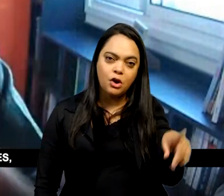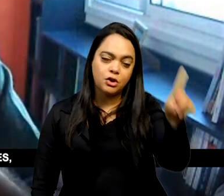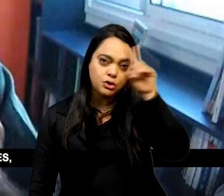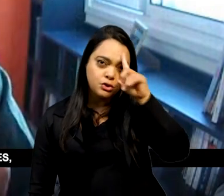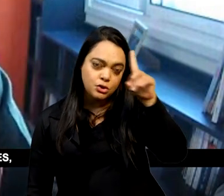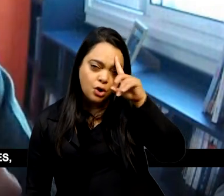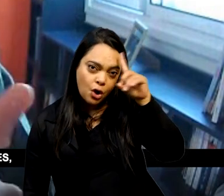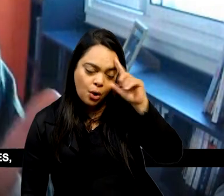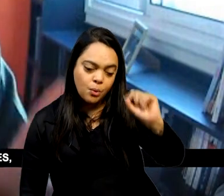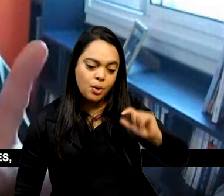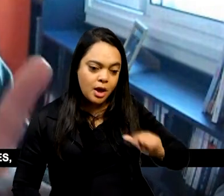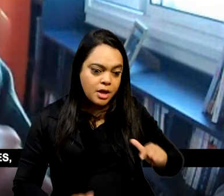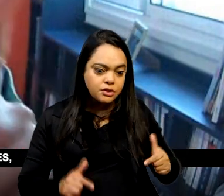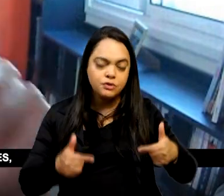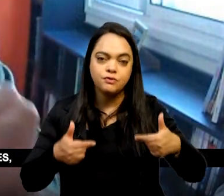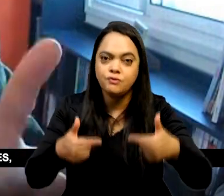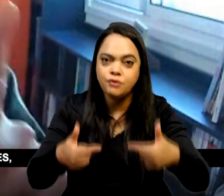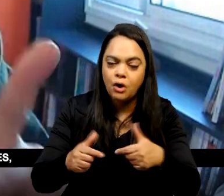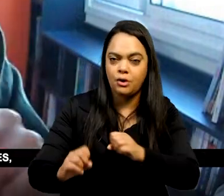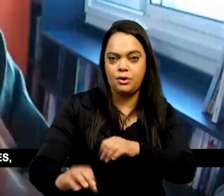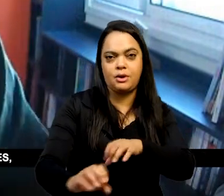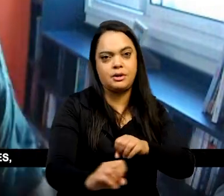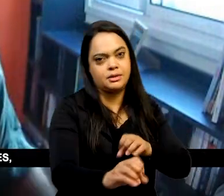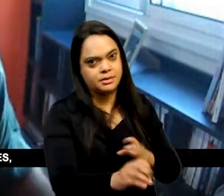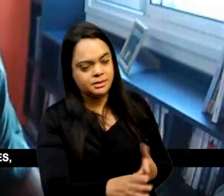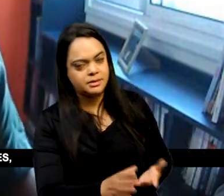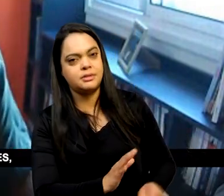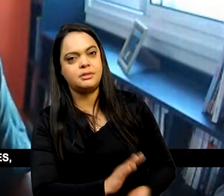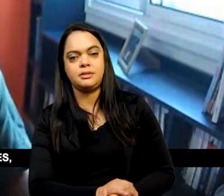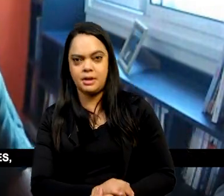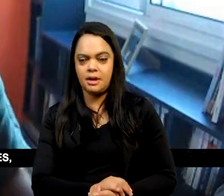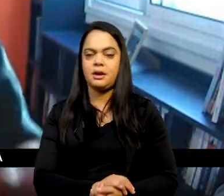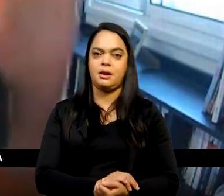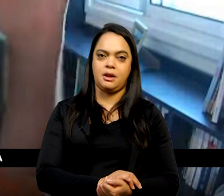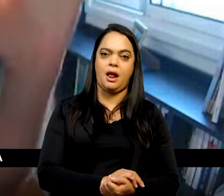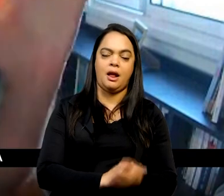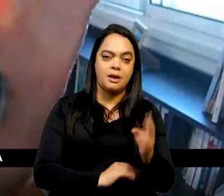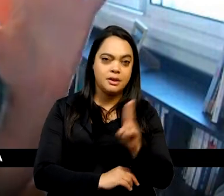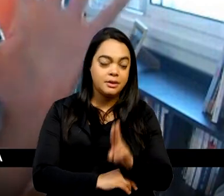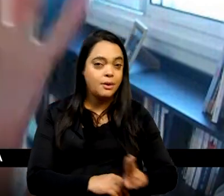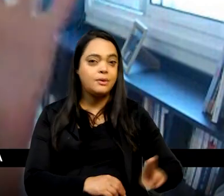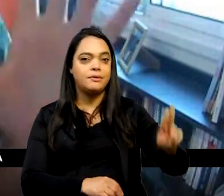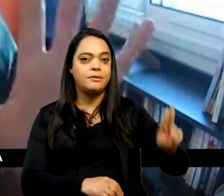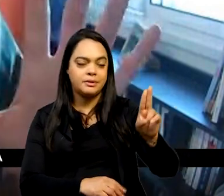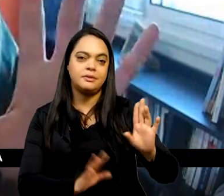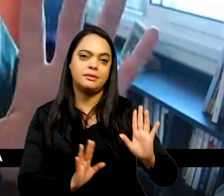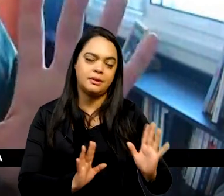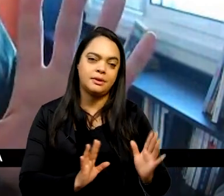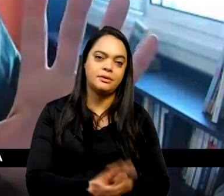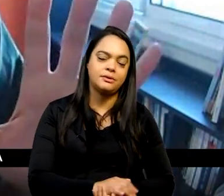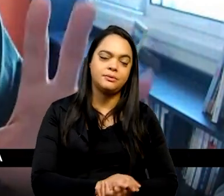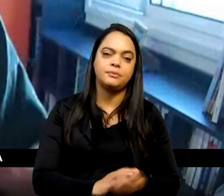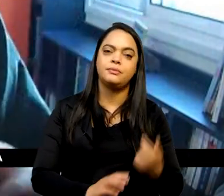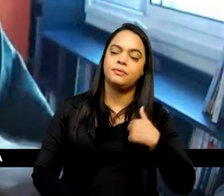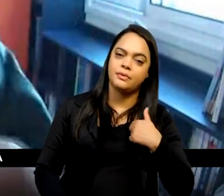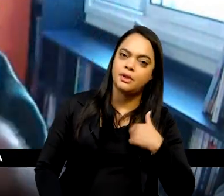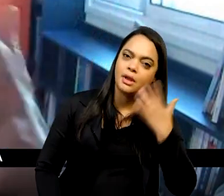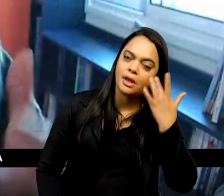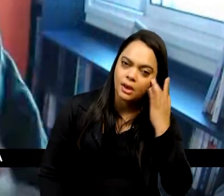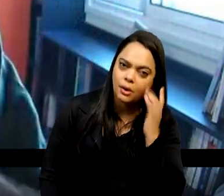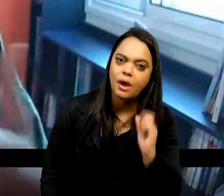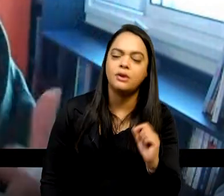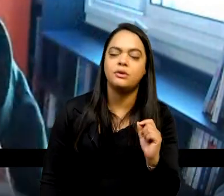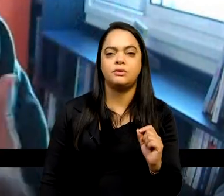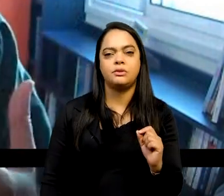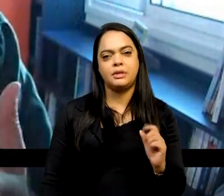até aumenta. Eu odeio a ideia de heroicidade, mas eu abro algumas recessões, né, com todo historiador, eu acho que a tem que fugir dessa ideia, mas